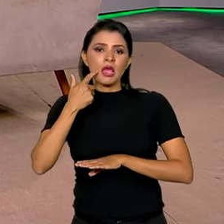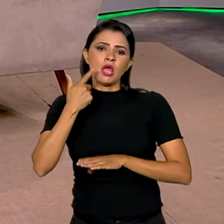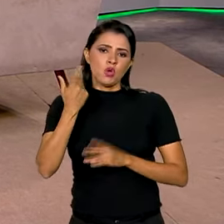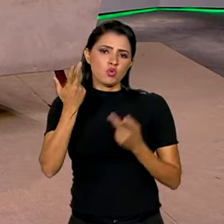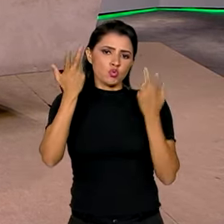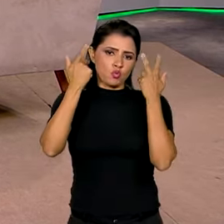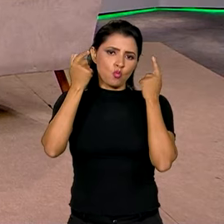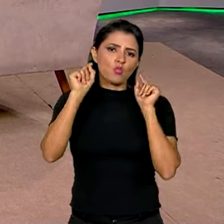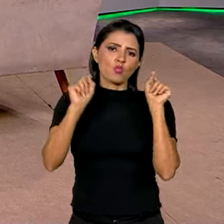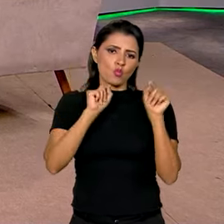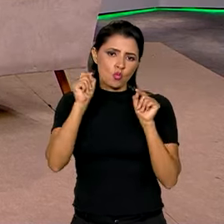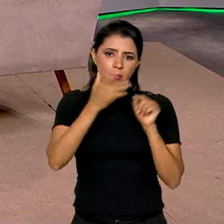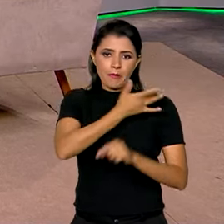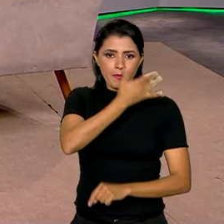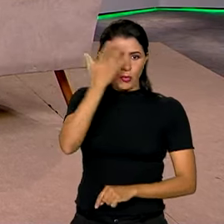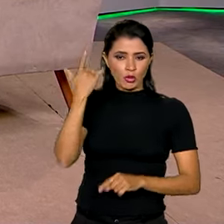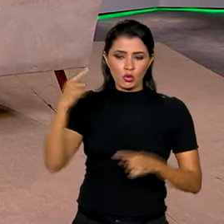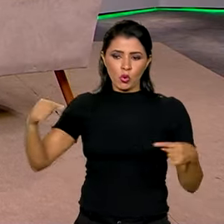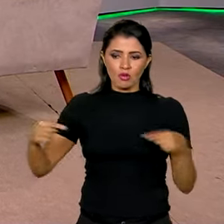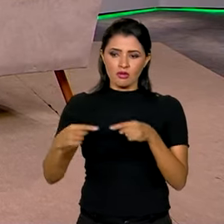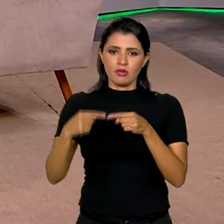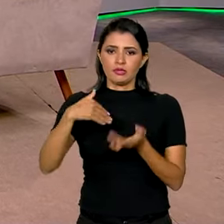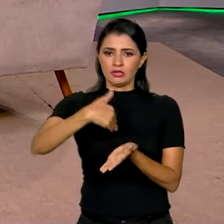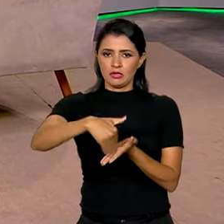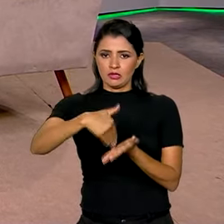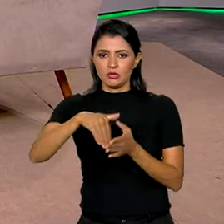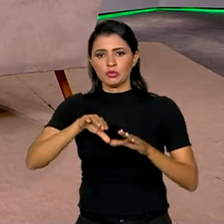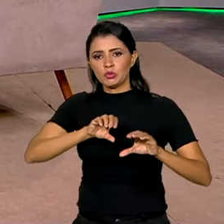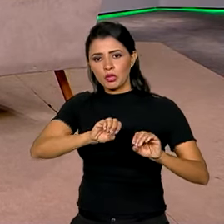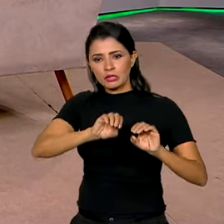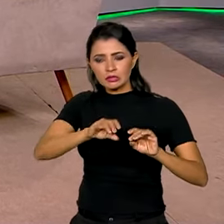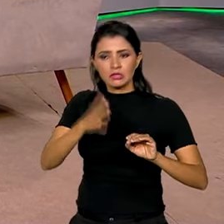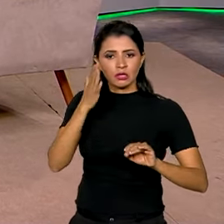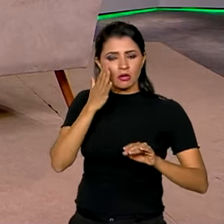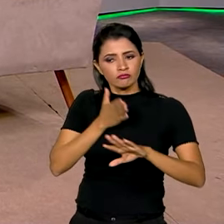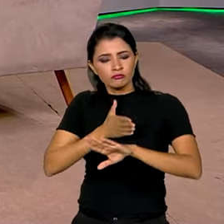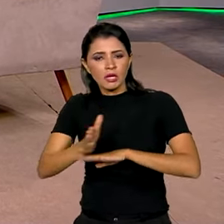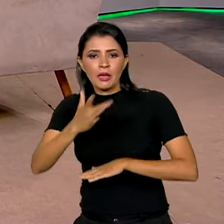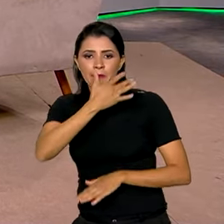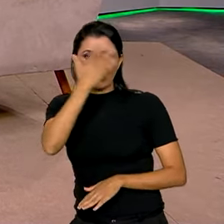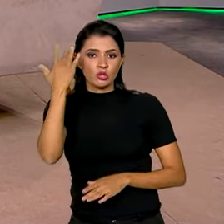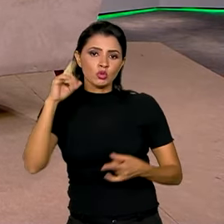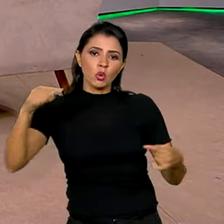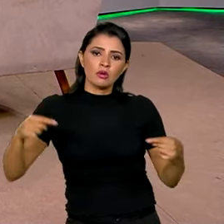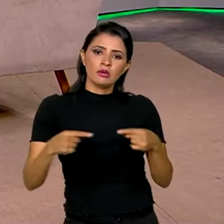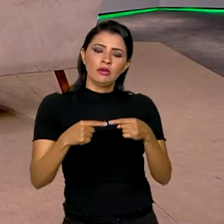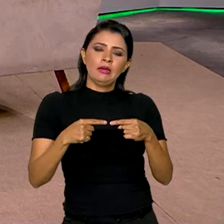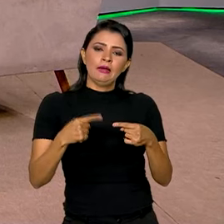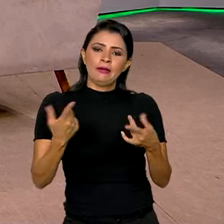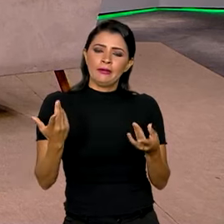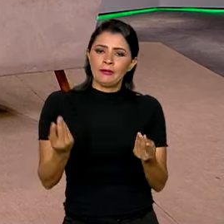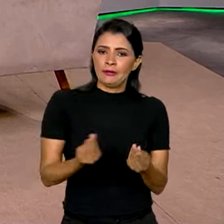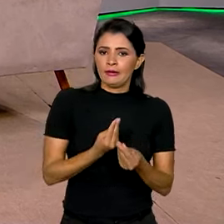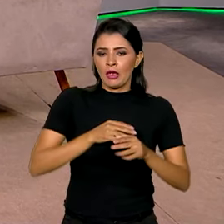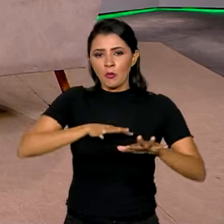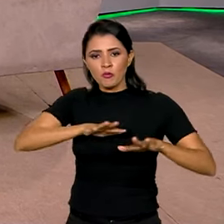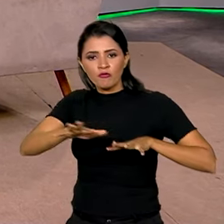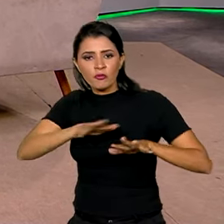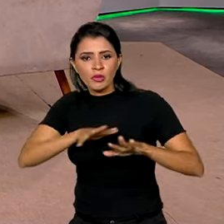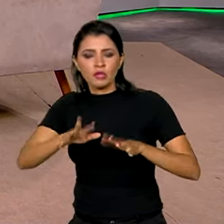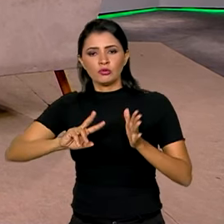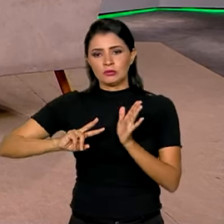Normalmente, pessoas ligadas à Secretaria de Educação, pessoas ligadas ao movimento